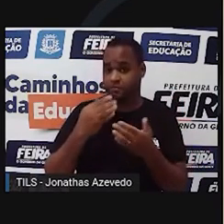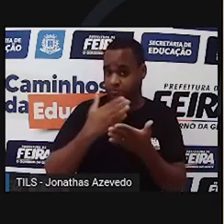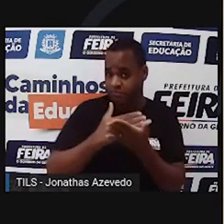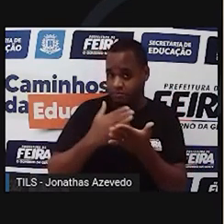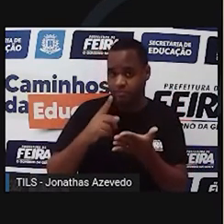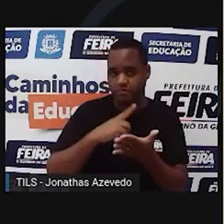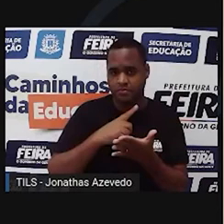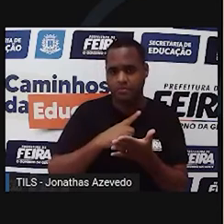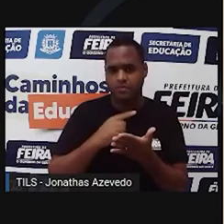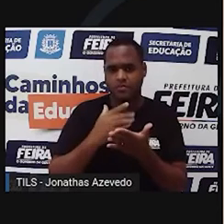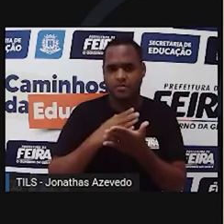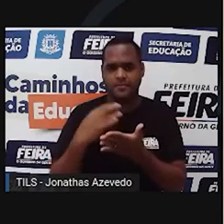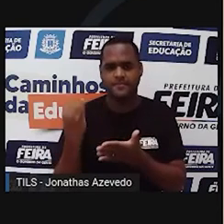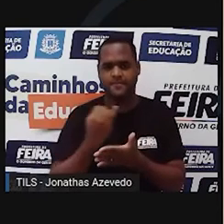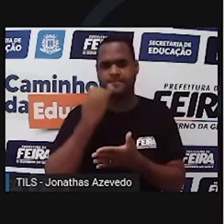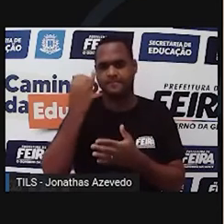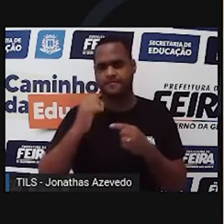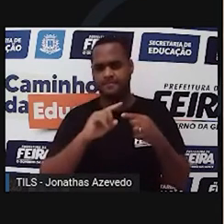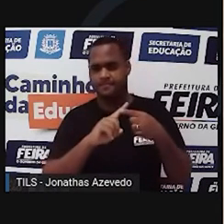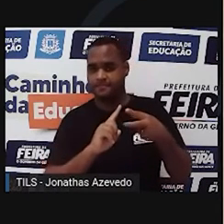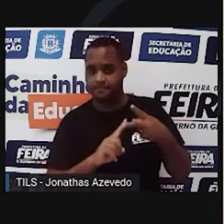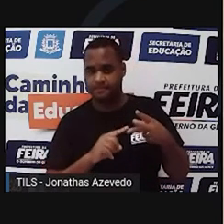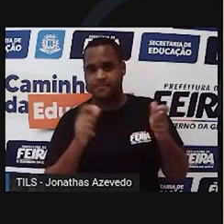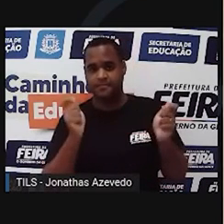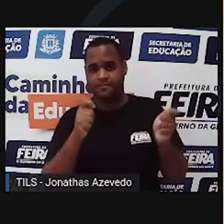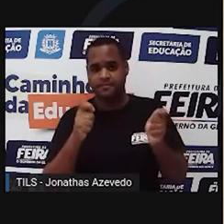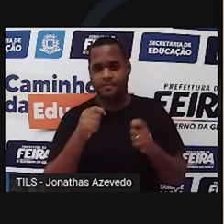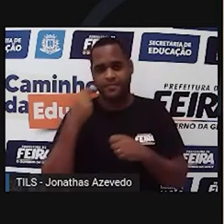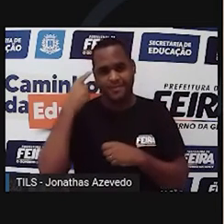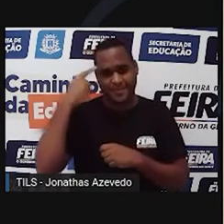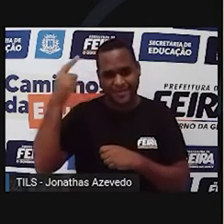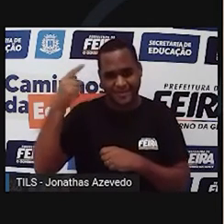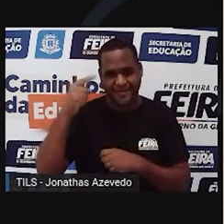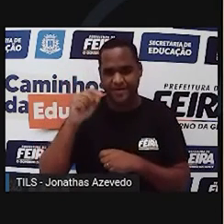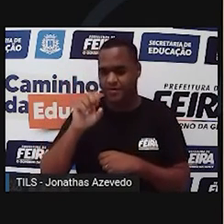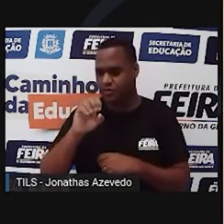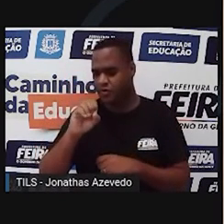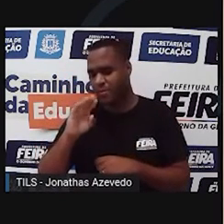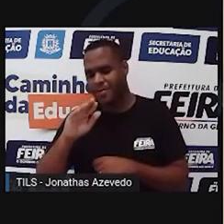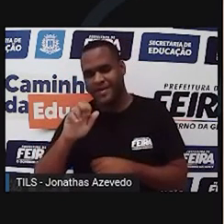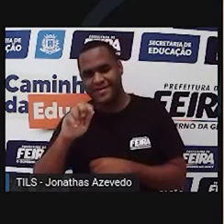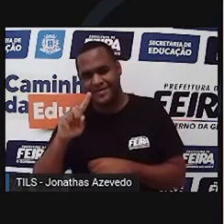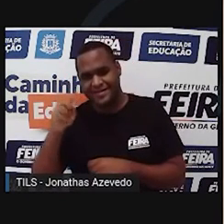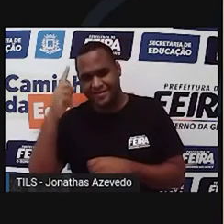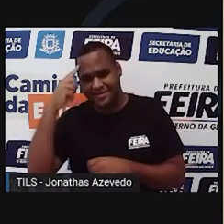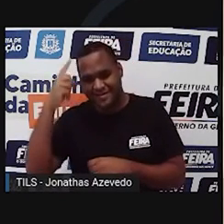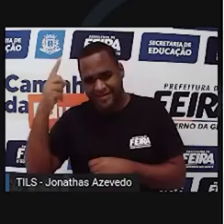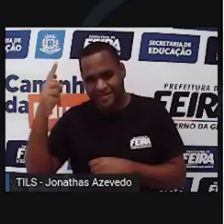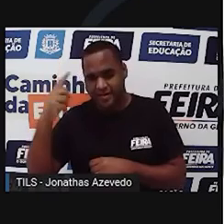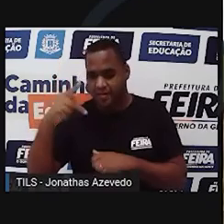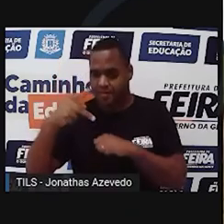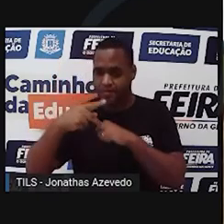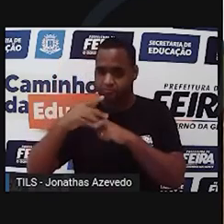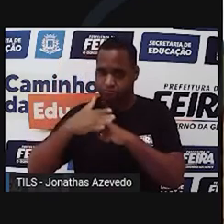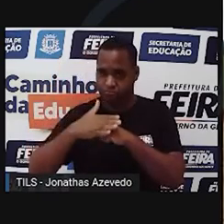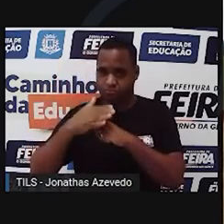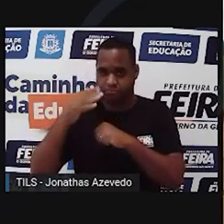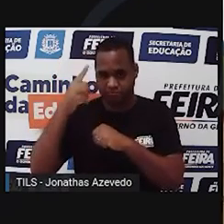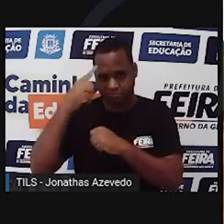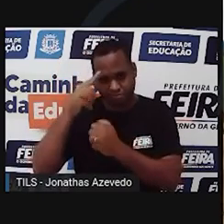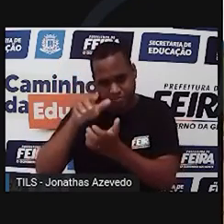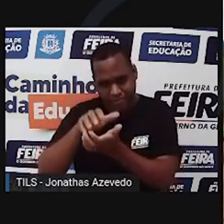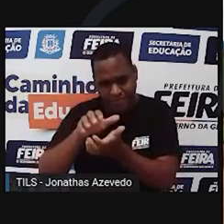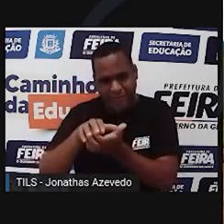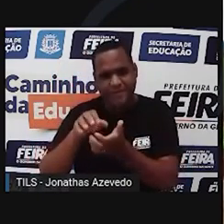é extremamente importante, porque ele parte daqui da usina de Sobradinho e chega lá em Juazeiro e Petrolina, garantindo